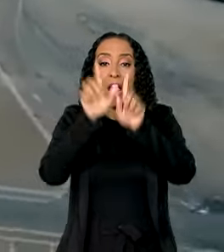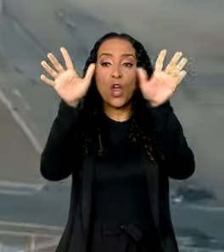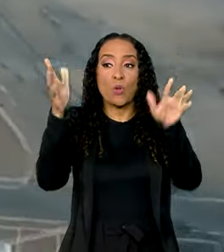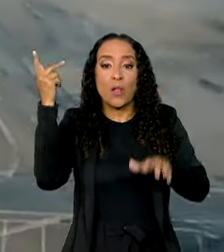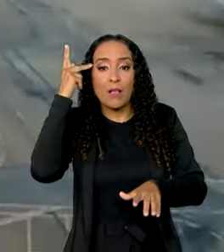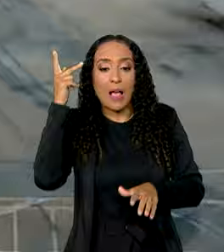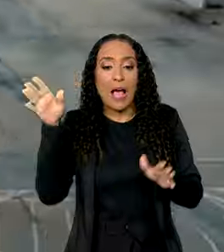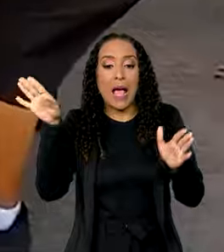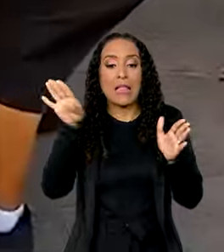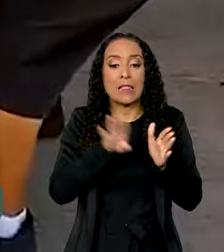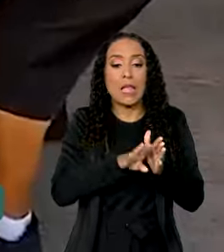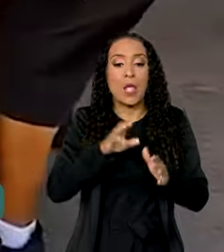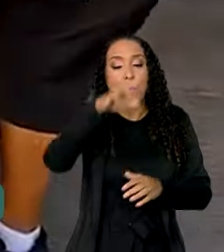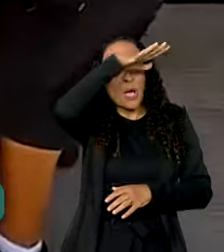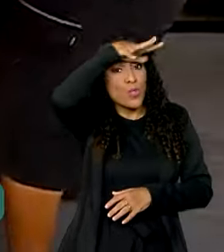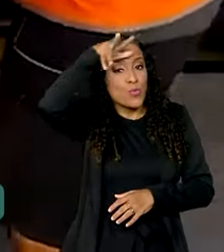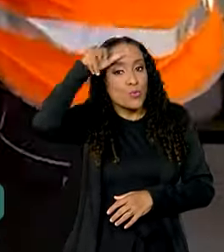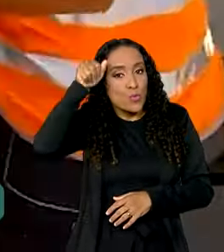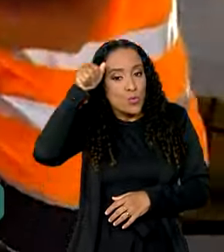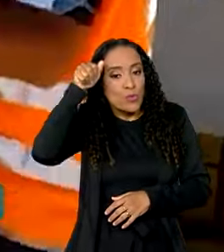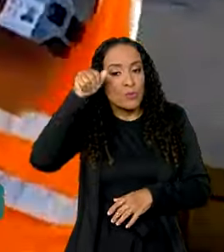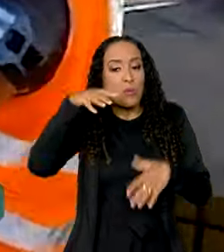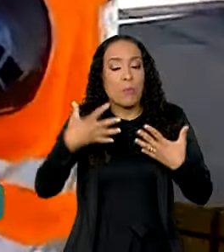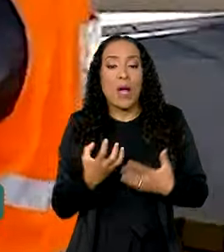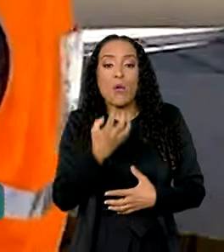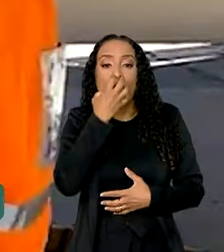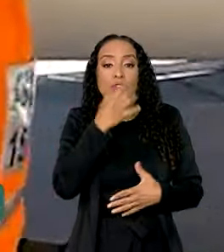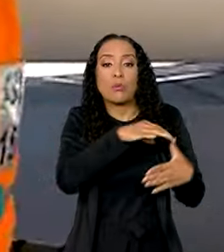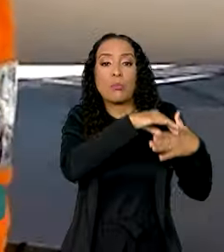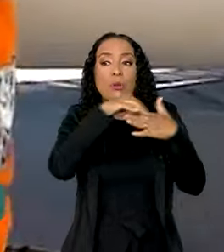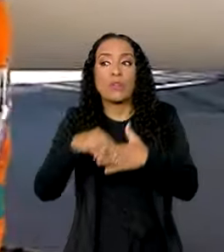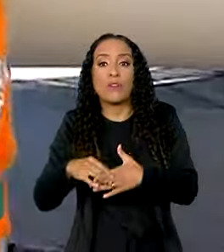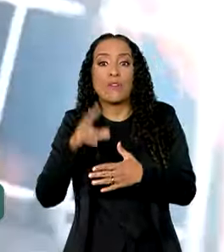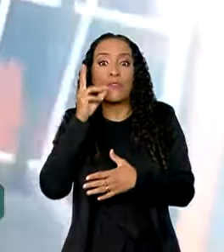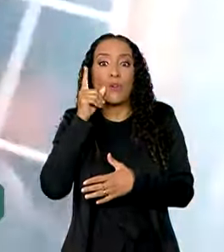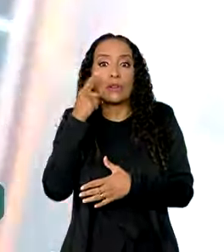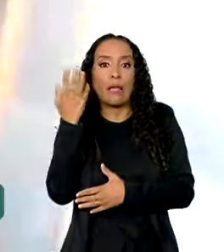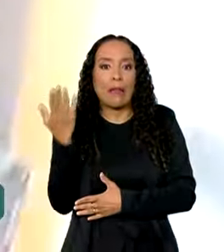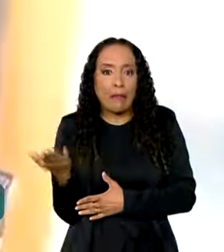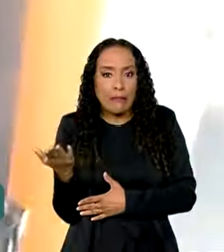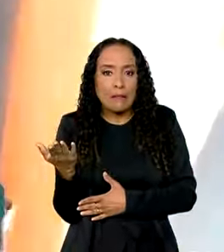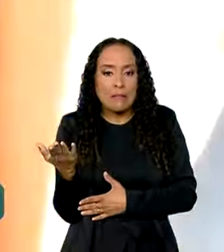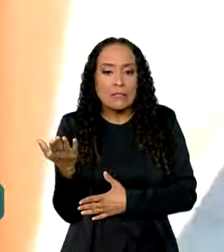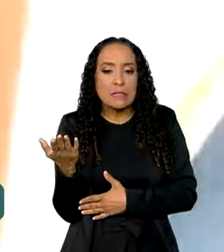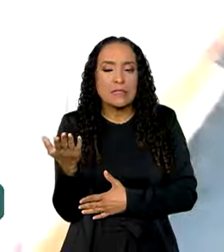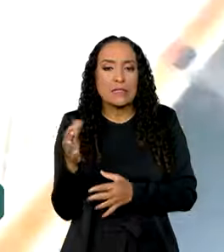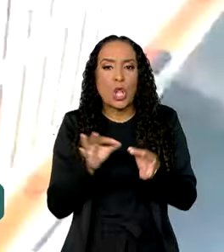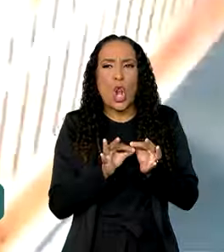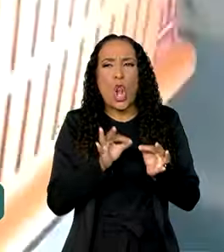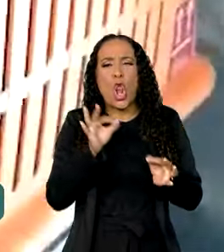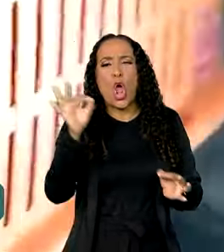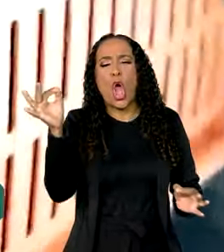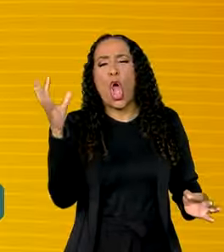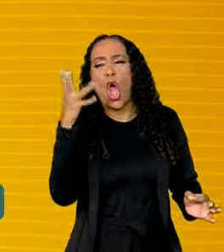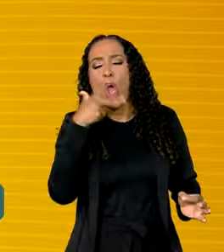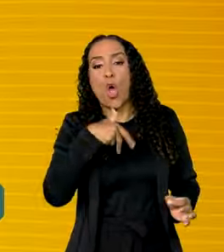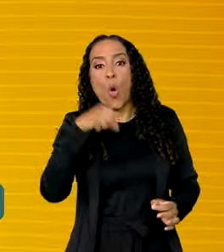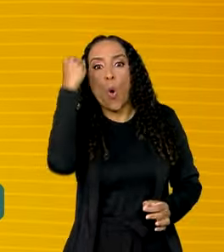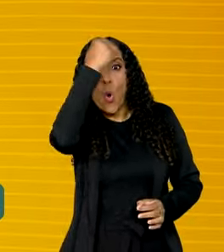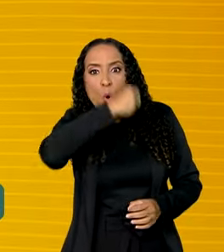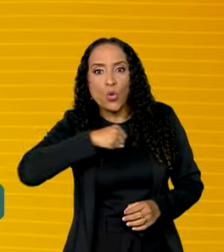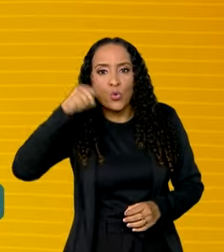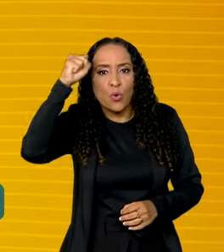São Paulo, para Sinop, no Mato Grosso. Mas o cão foi encaminhado para Fortaleza, no Ceará, estendendo a viagem por oito horas.